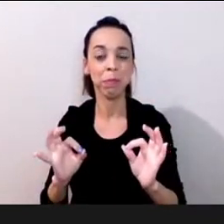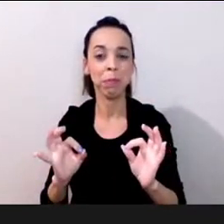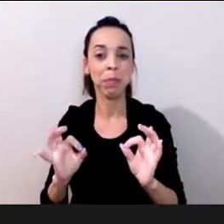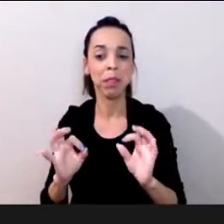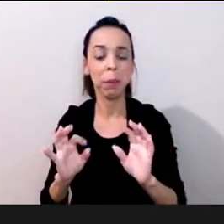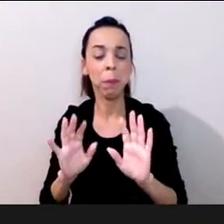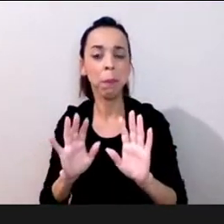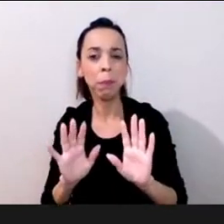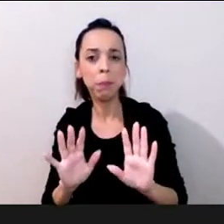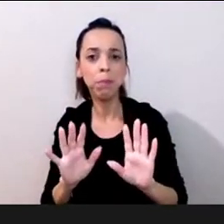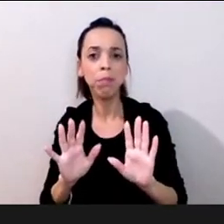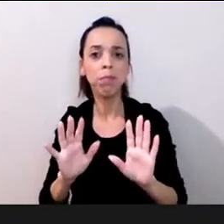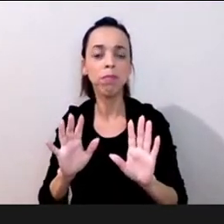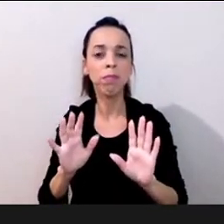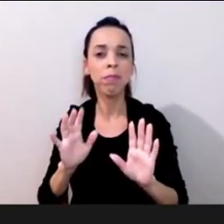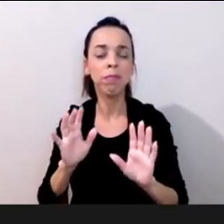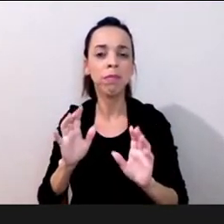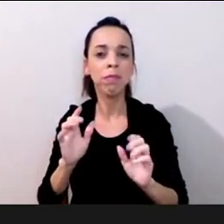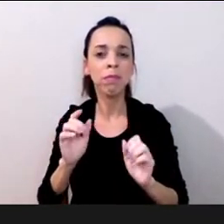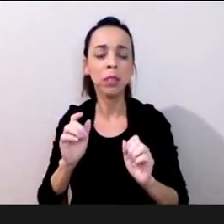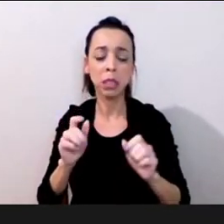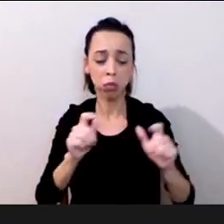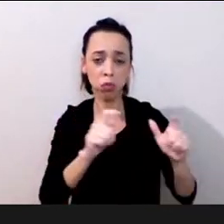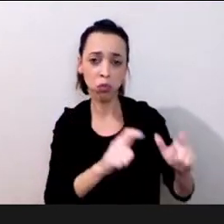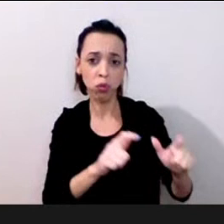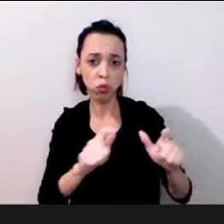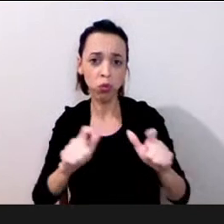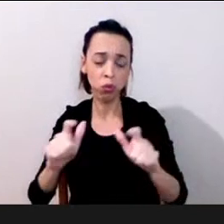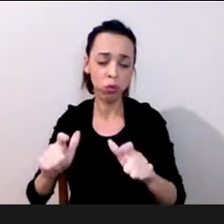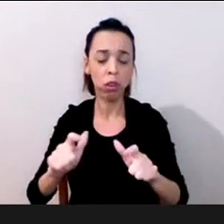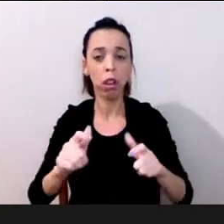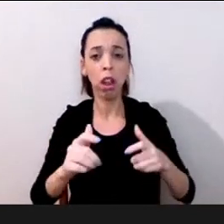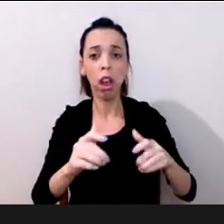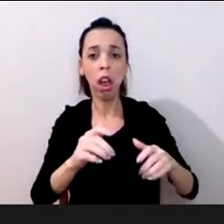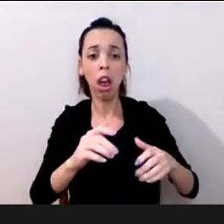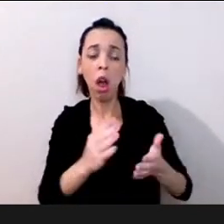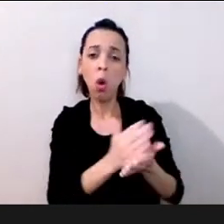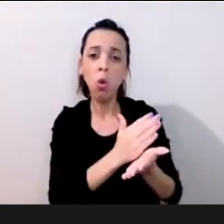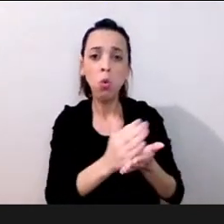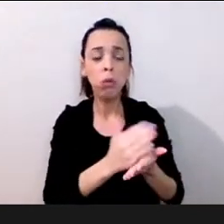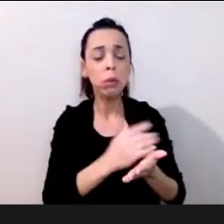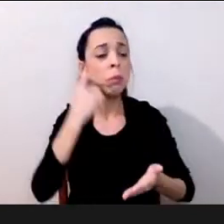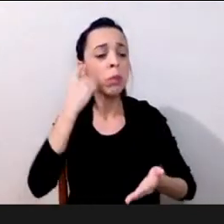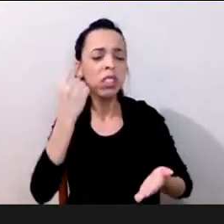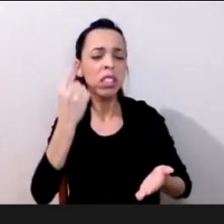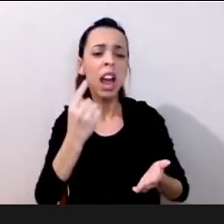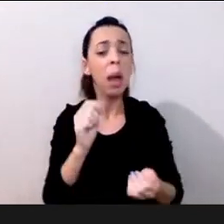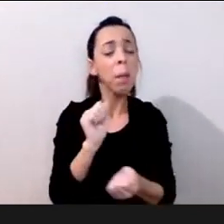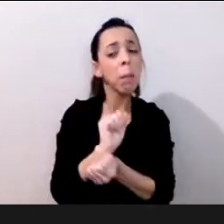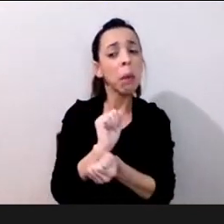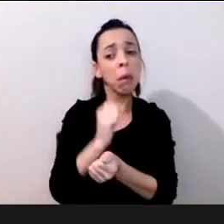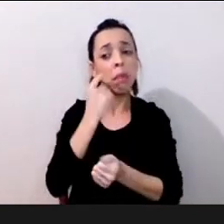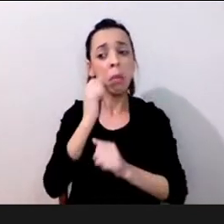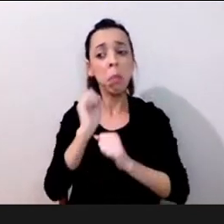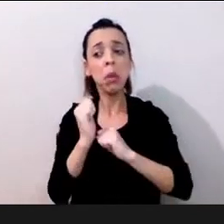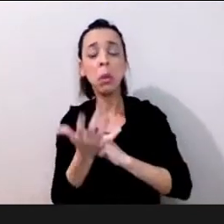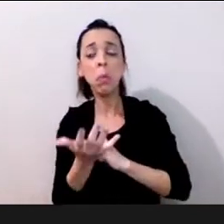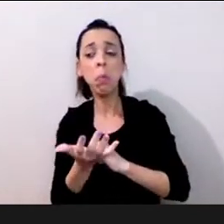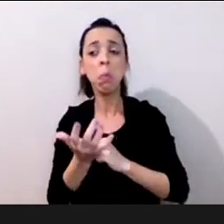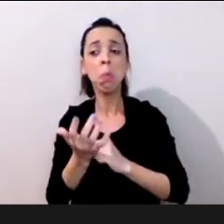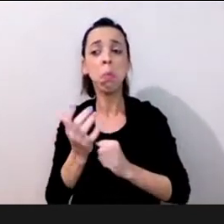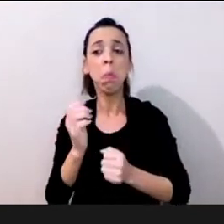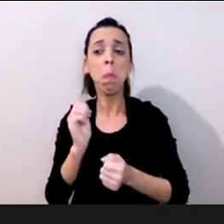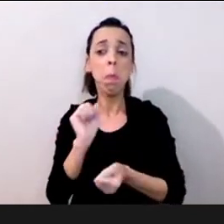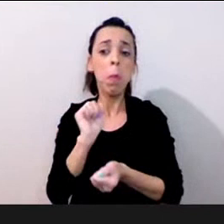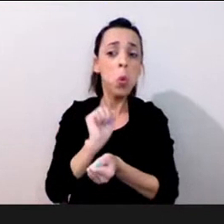movimento como a gente sabe que em alguns lugares aconteceu de vamos esperar quem sabe isso seja breve para a gente